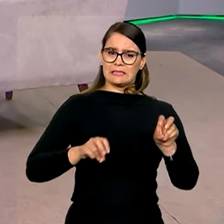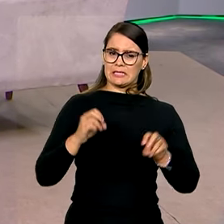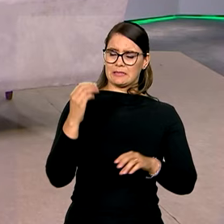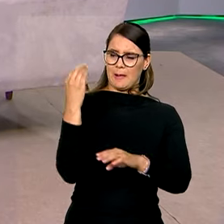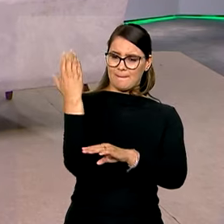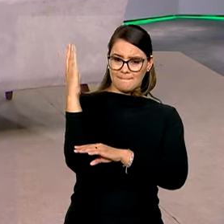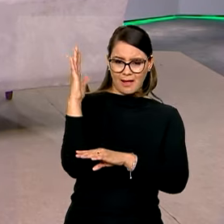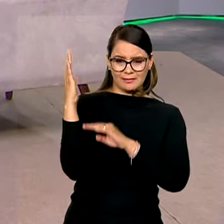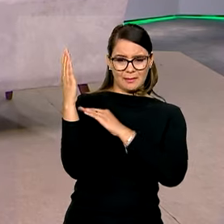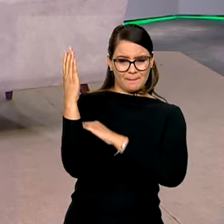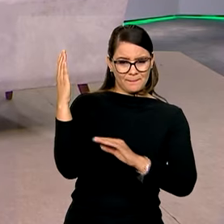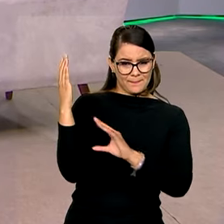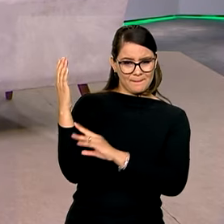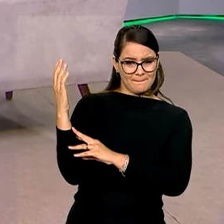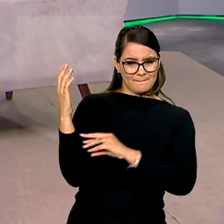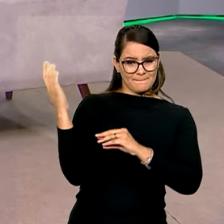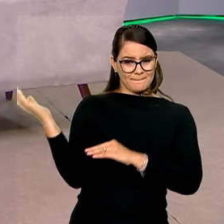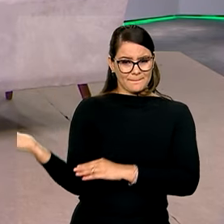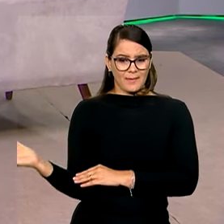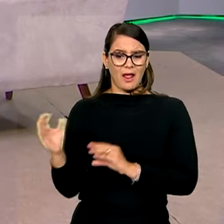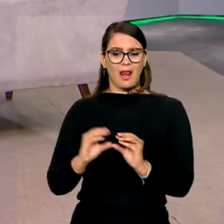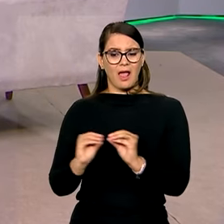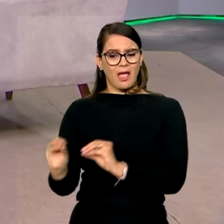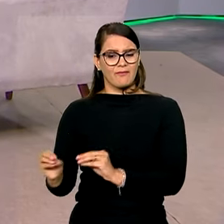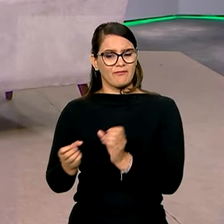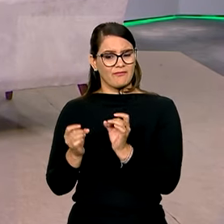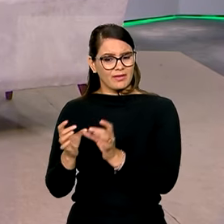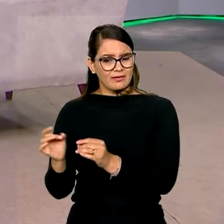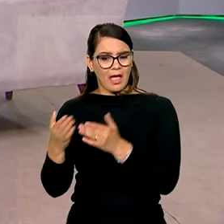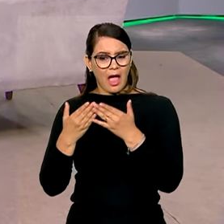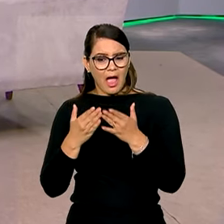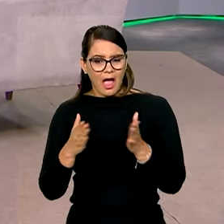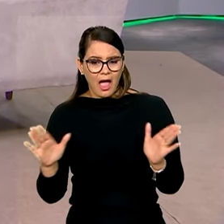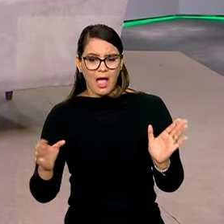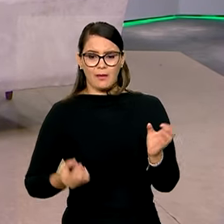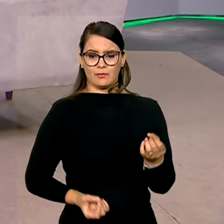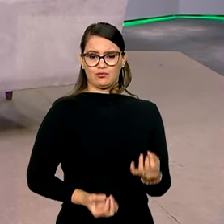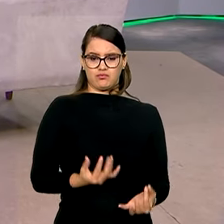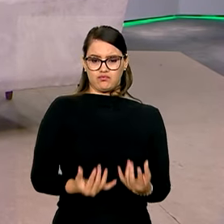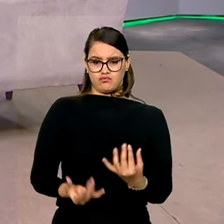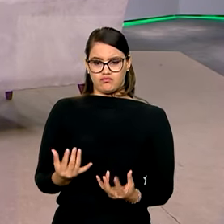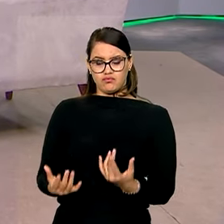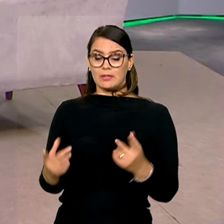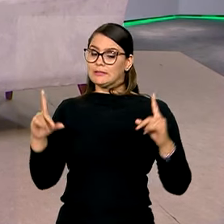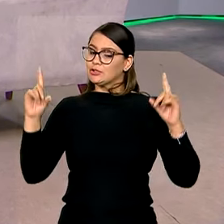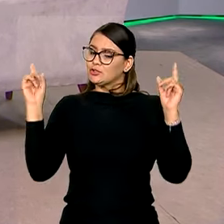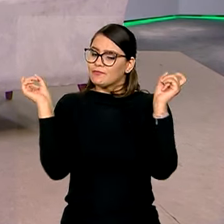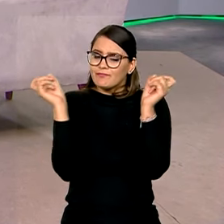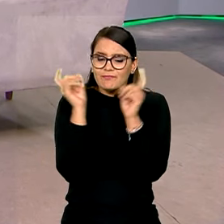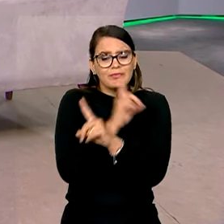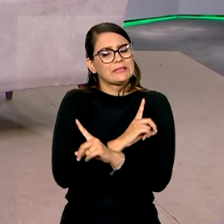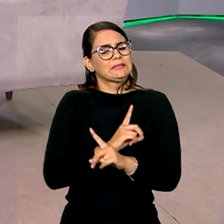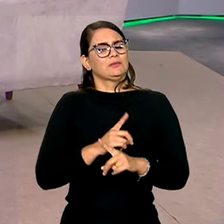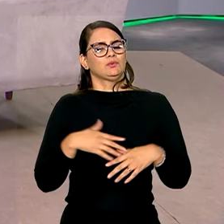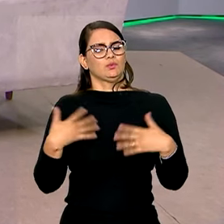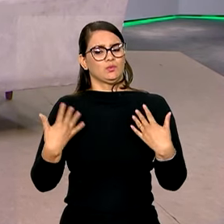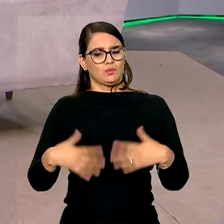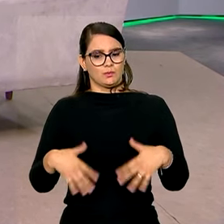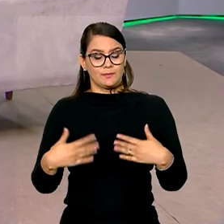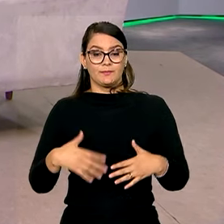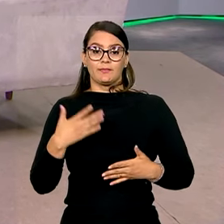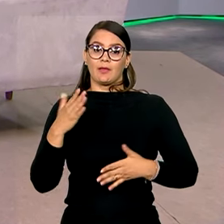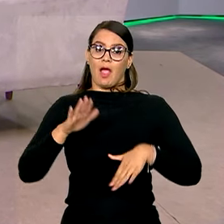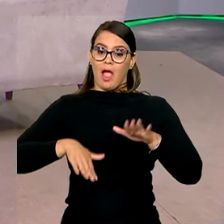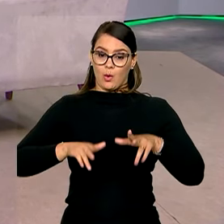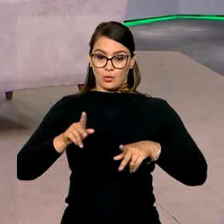madeira, que degrada a floresta e abre espaço depois para as queimadas. Então, é uma situação realmente muito delicada. Para alguns